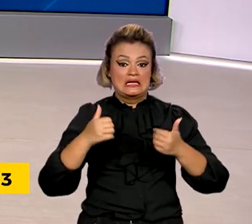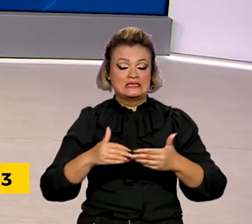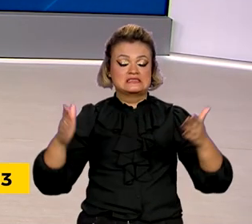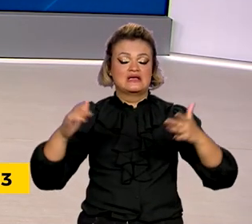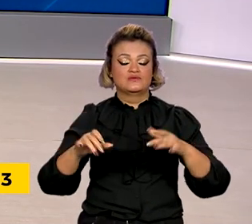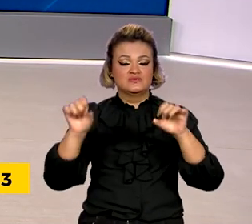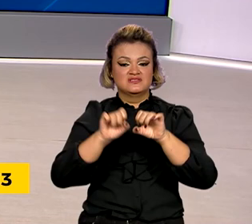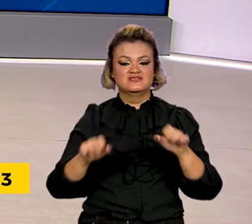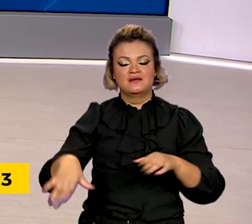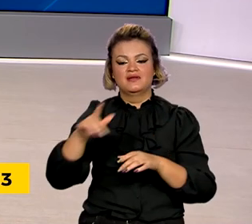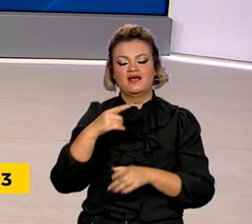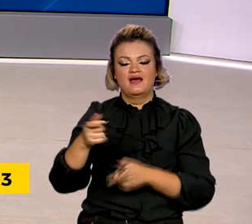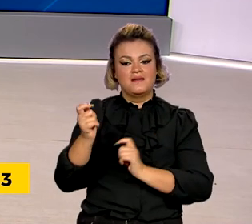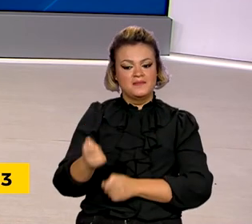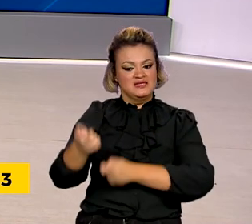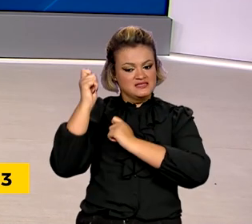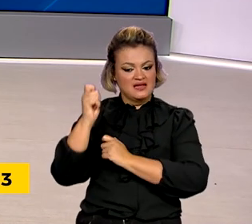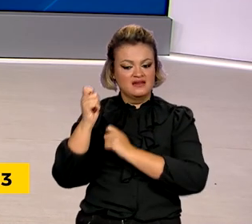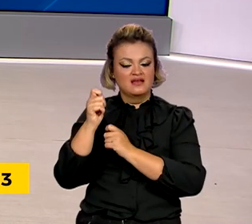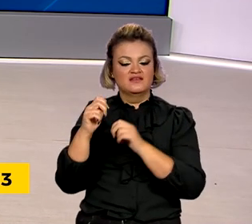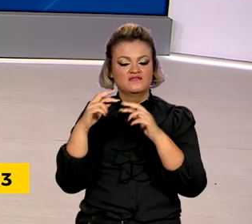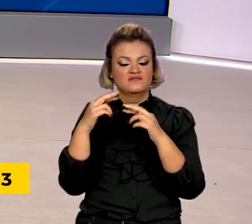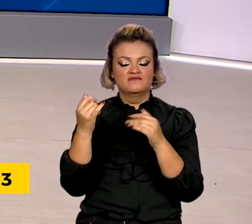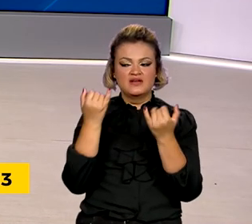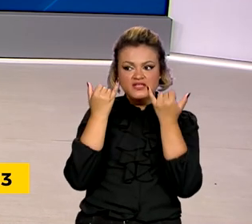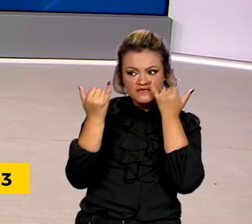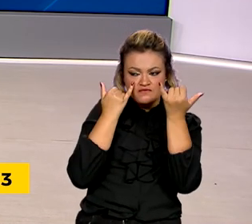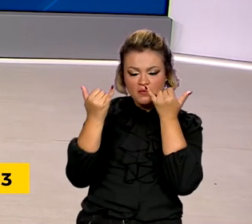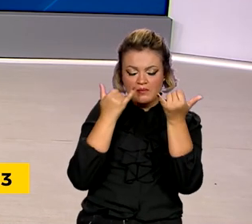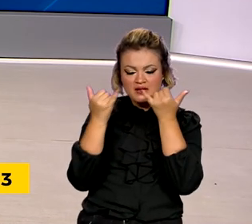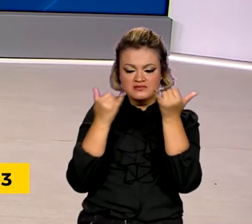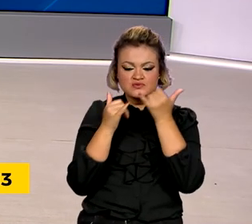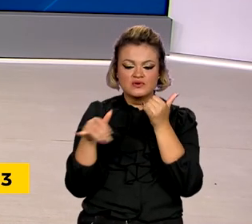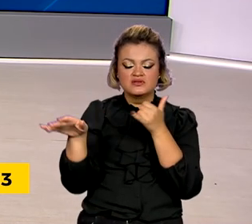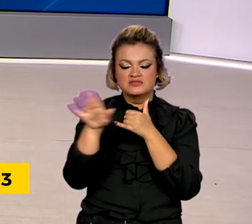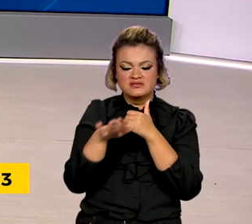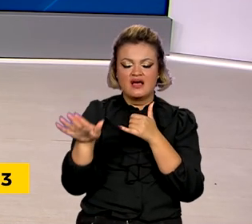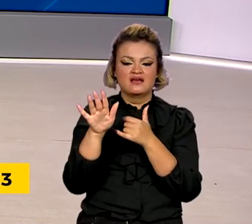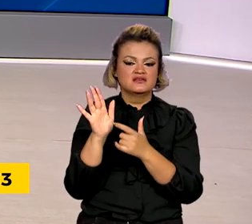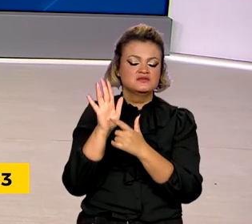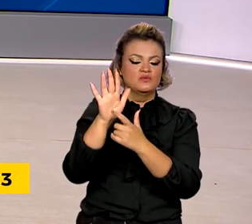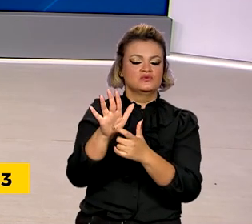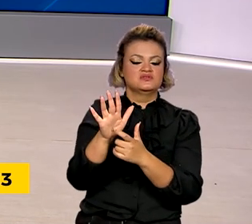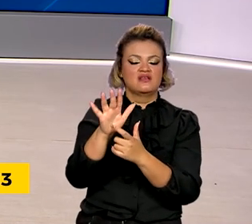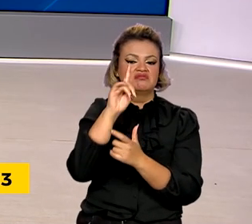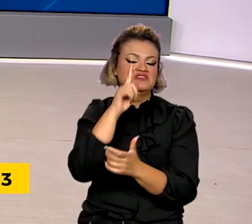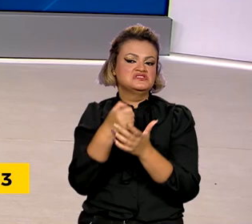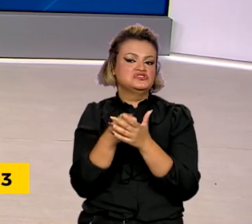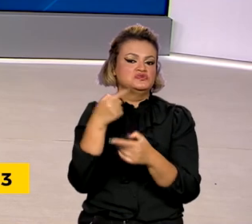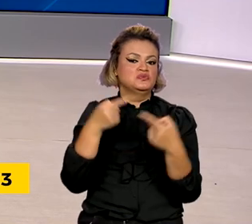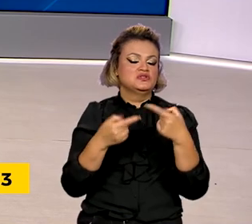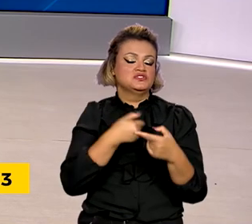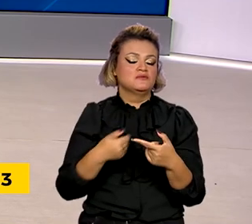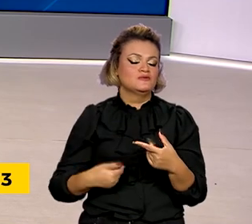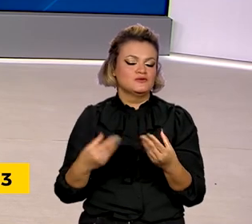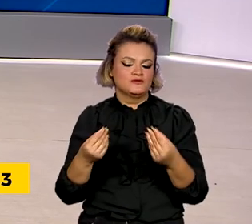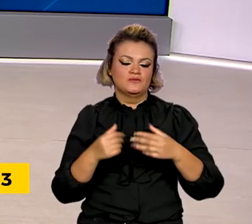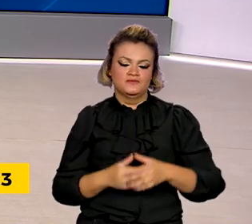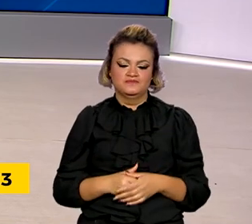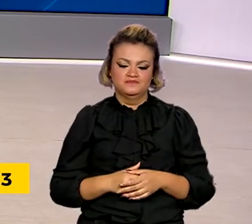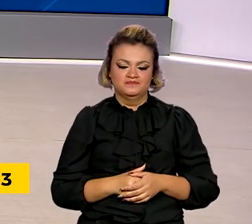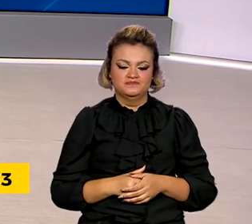sistema PESC Brasil, que vai reunir dados digitalizados do setor e ajudar na definição de políticas públicas.